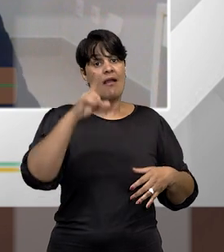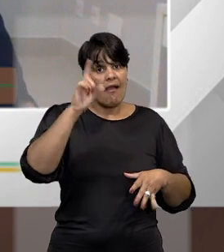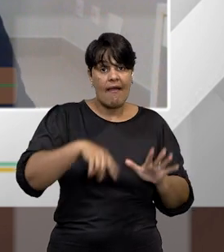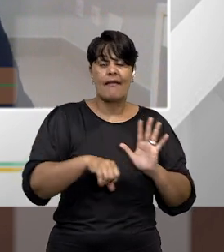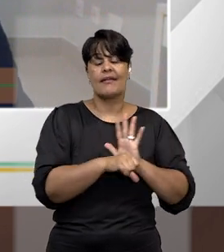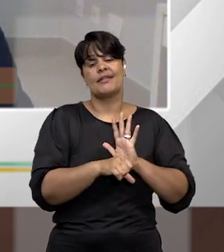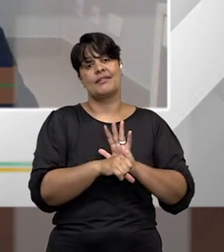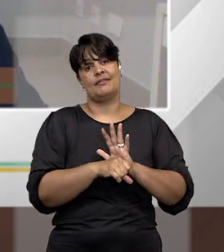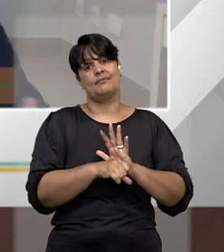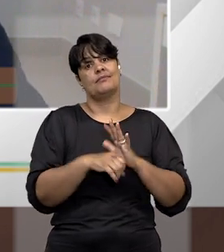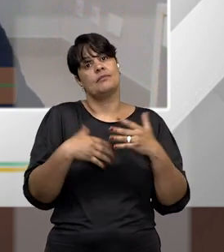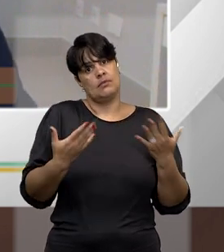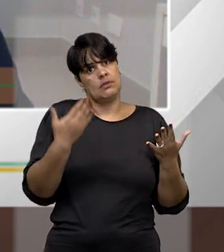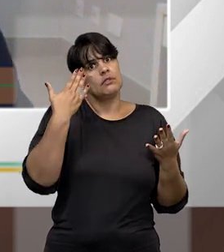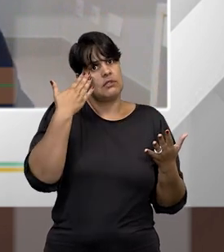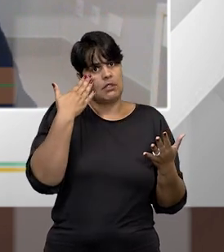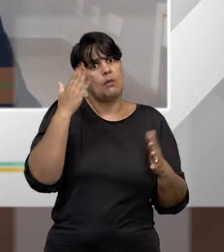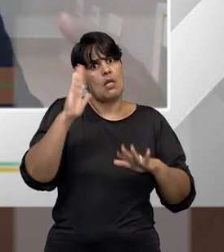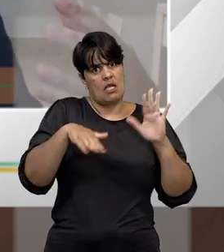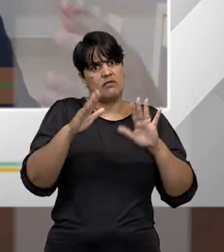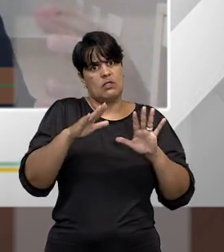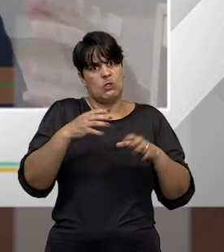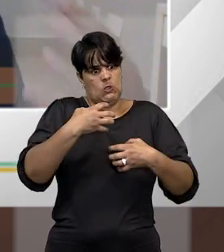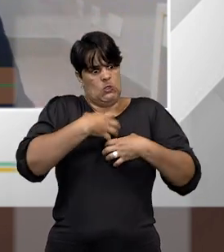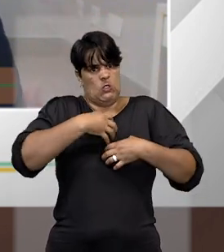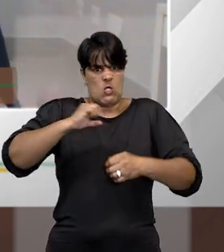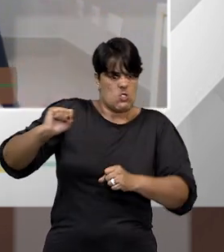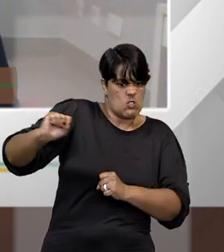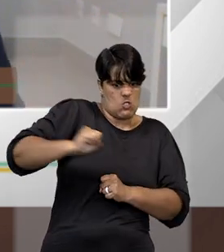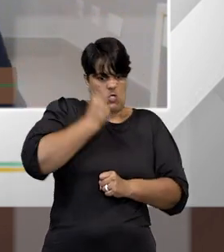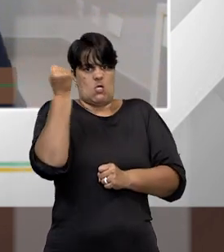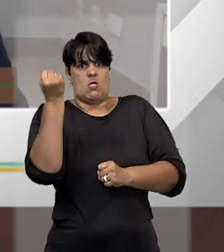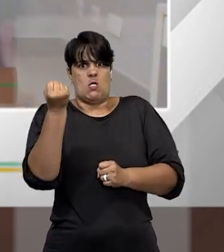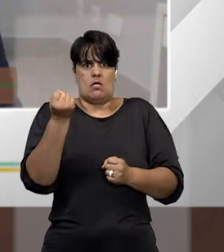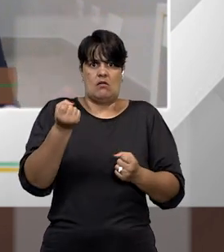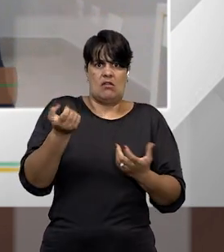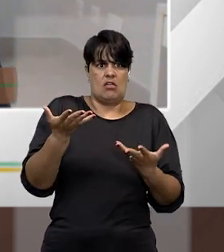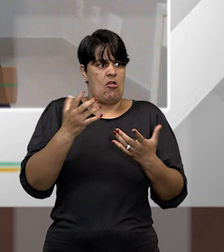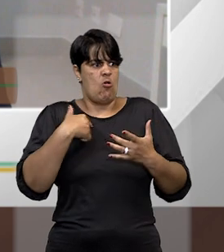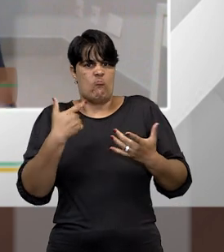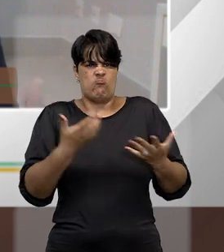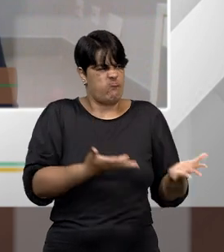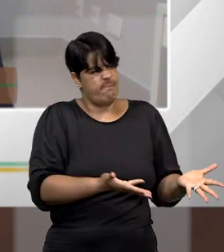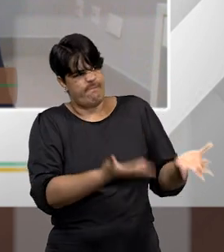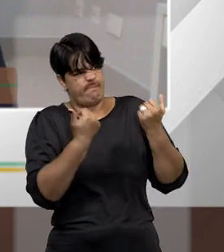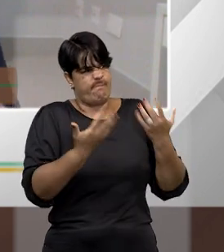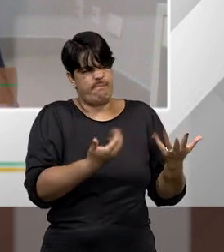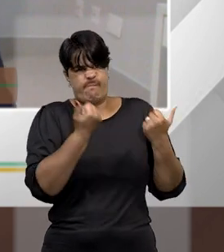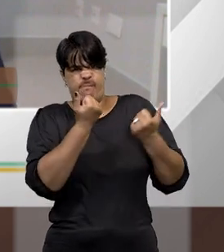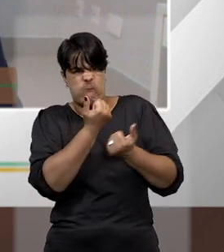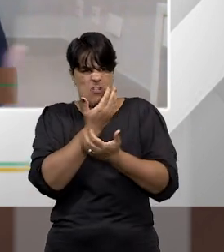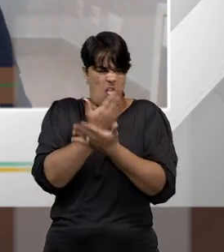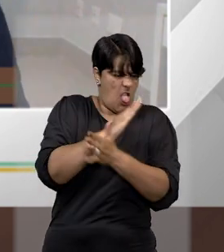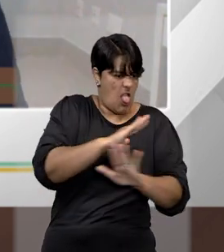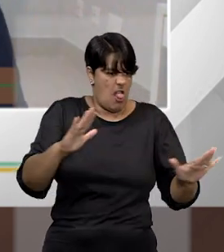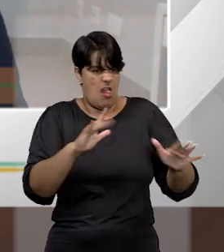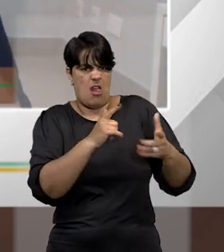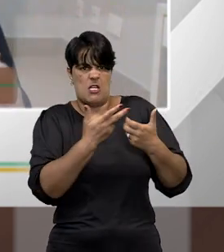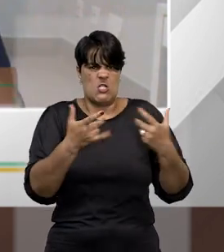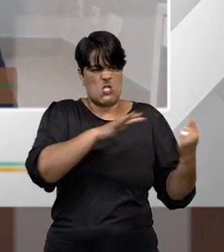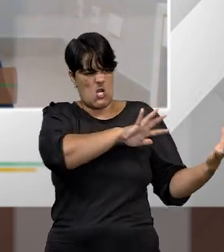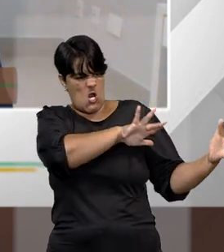um clima de ódio, com uma conduta que procura desestruturar, abalar mesmo as forças armadas ou os poderes